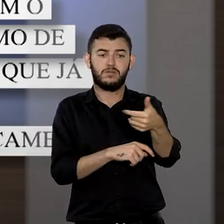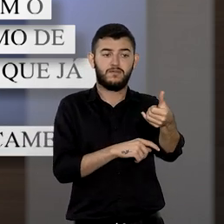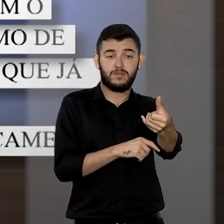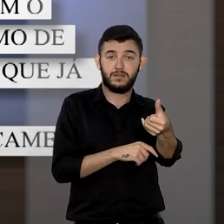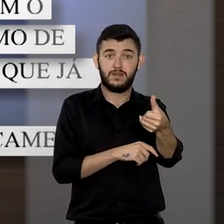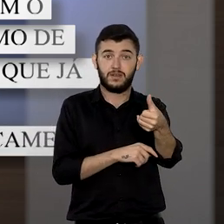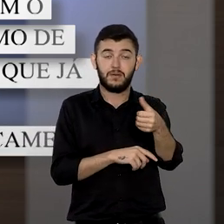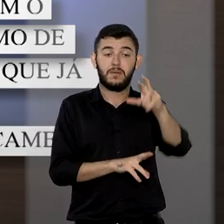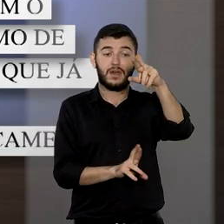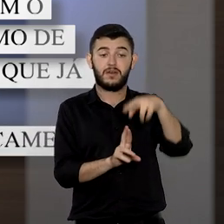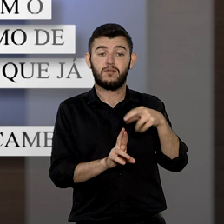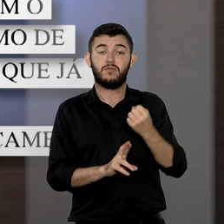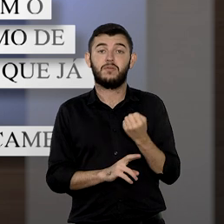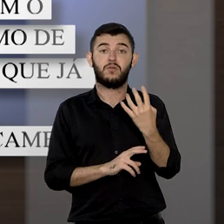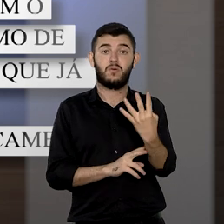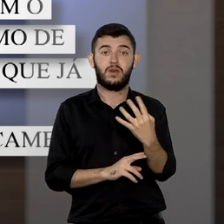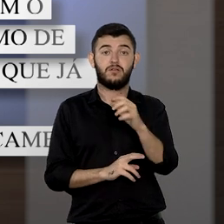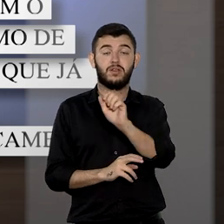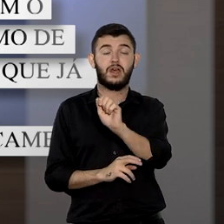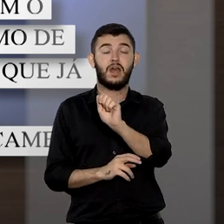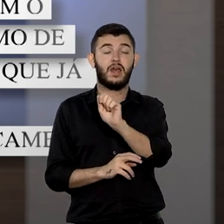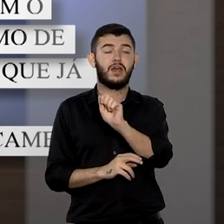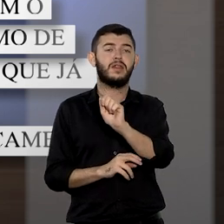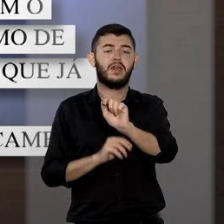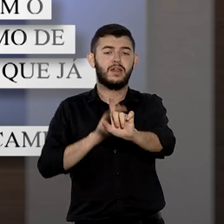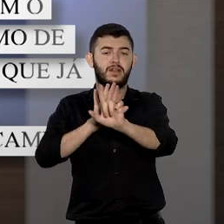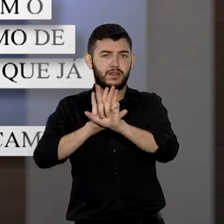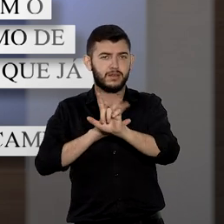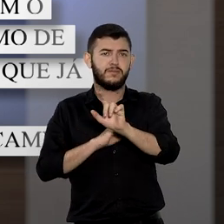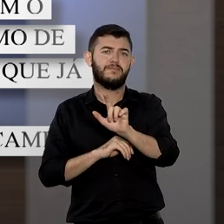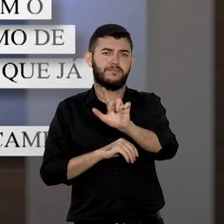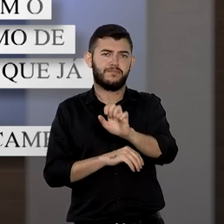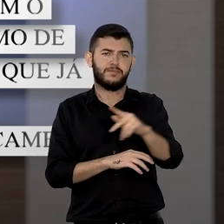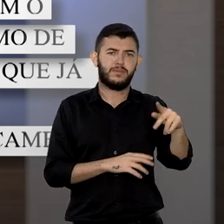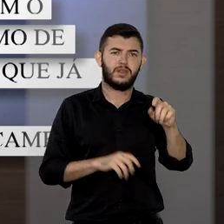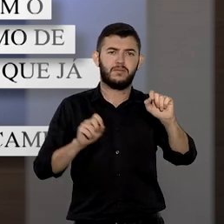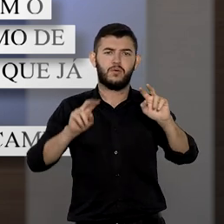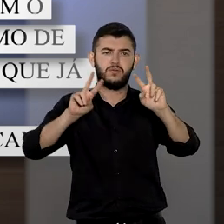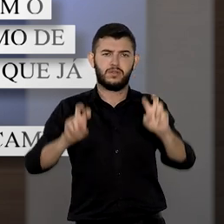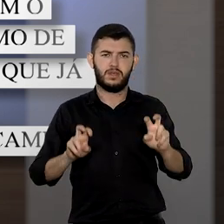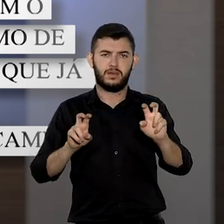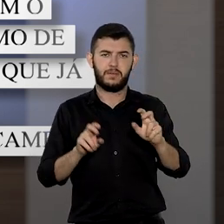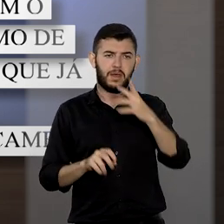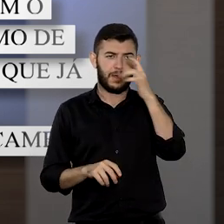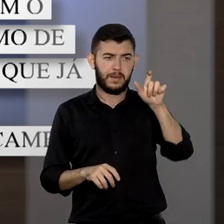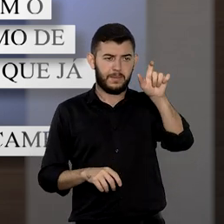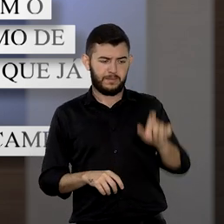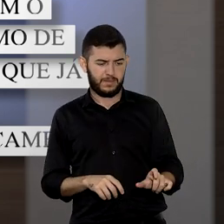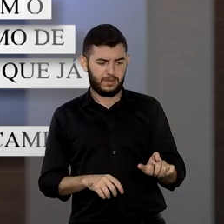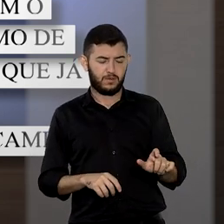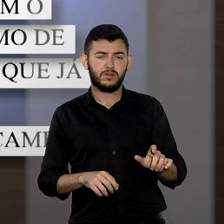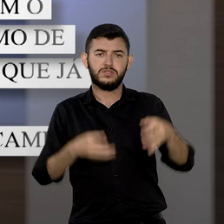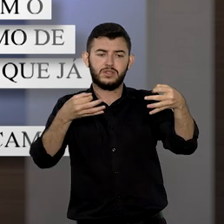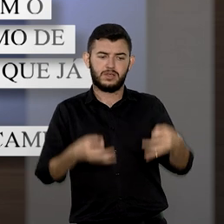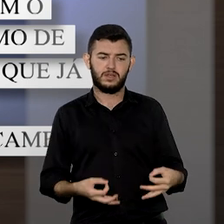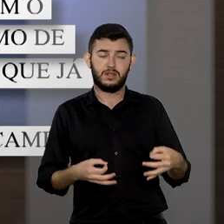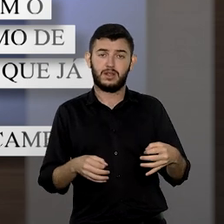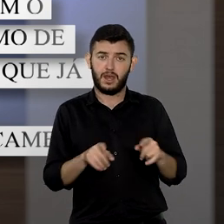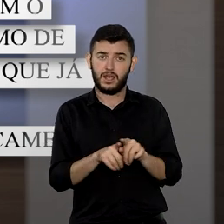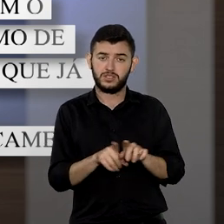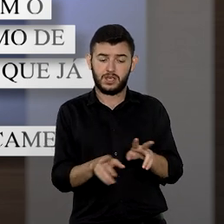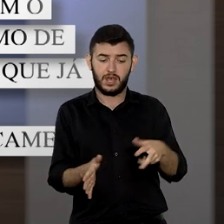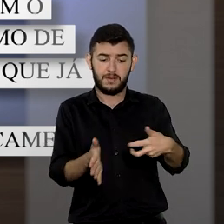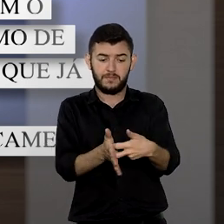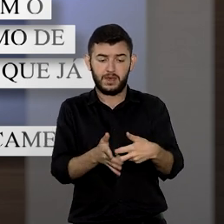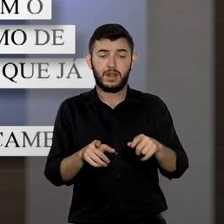parágrafo 4º da LEP, os princípios da individualização da pena, da dignidade da pessoa humana, da isonomia